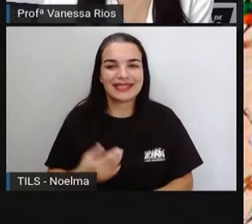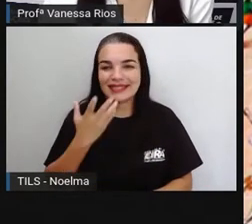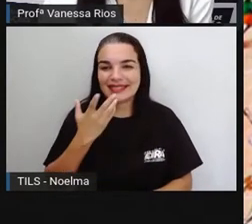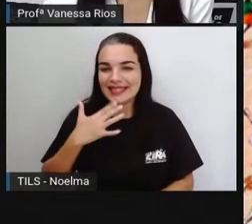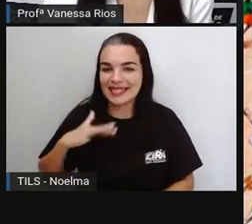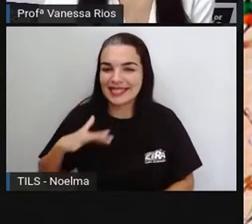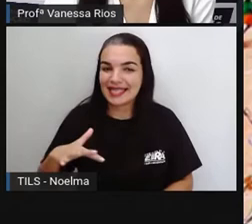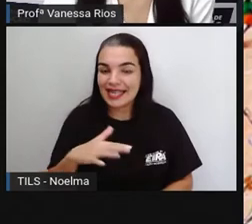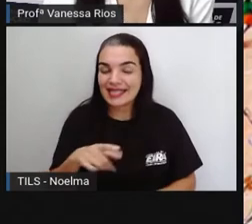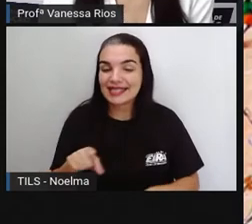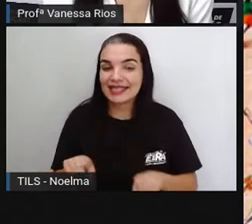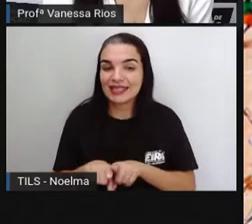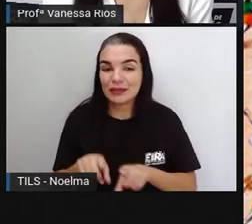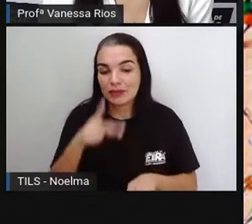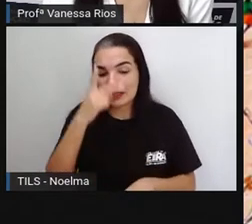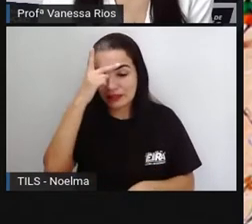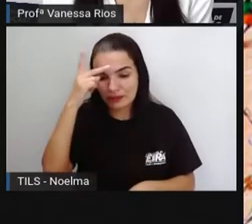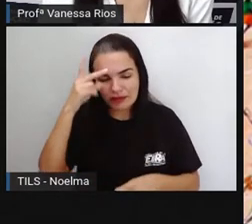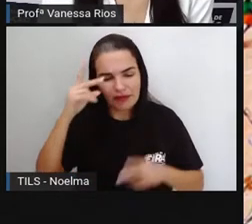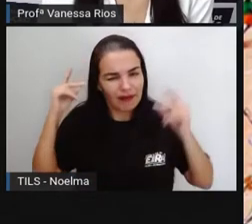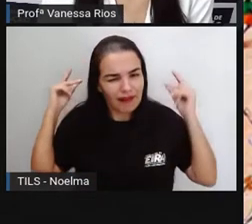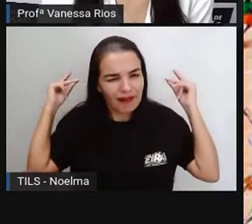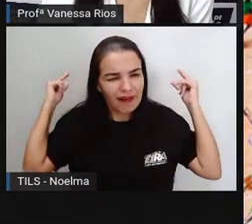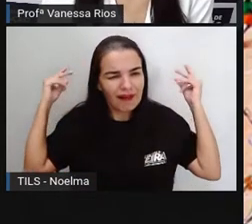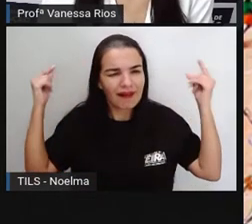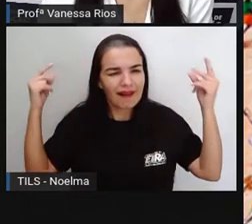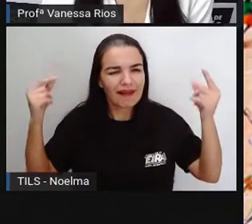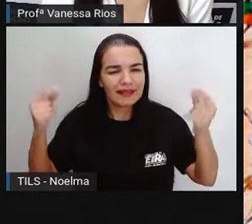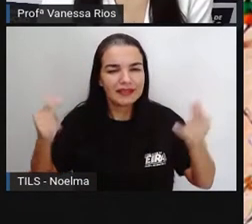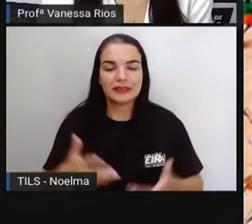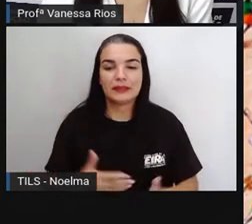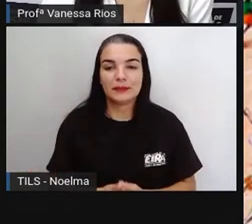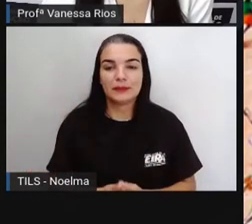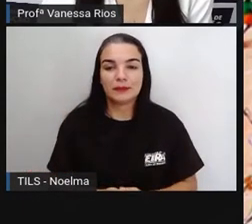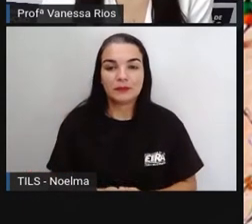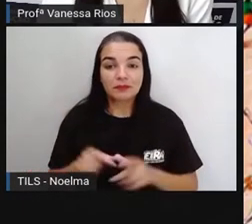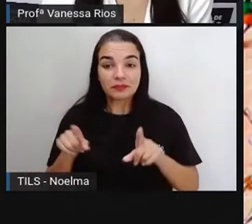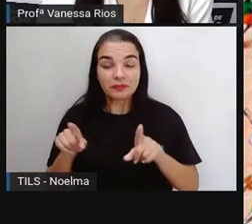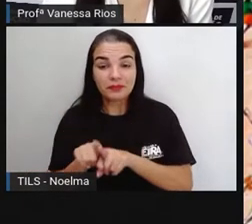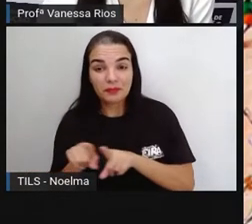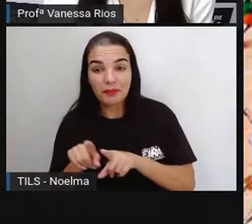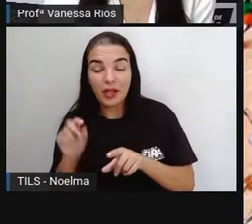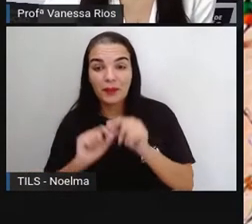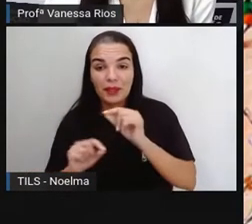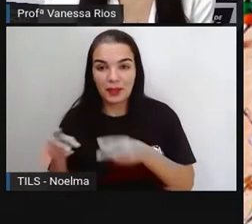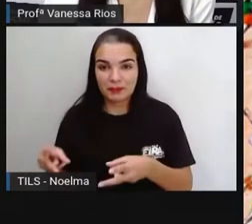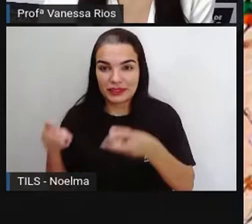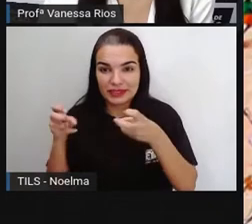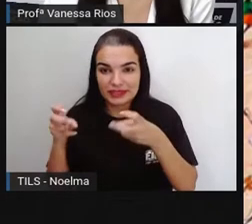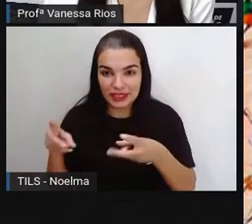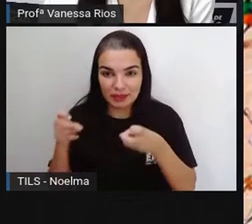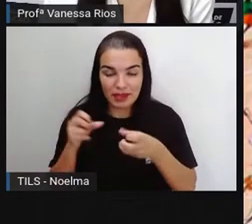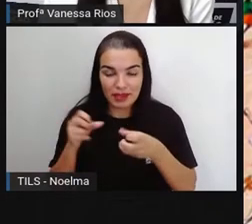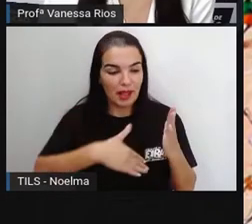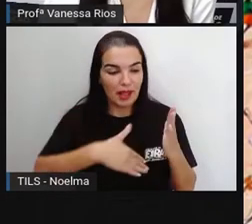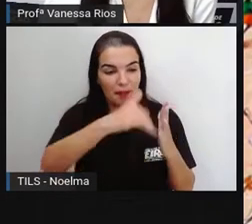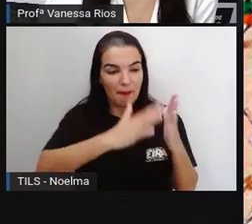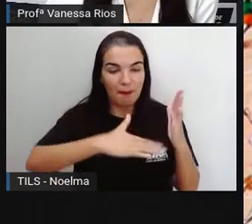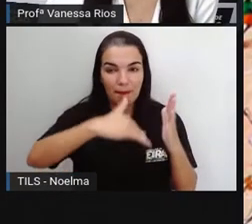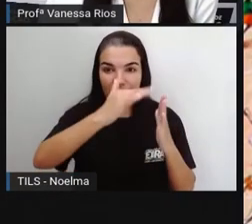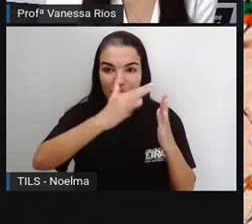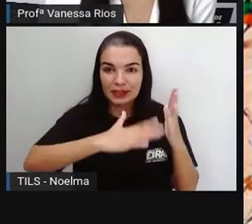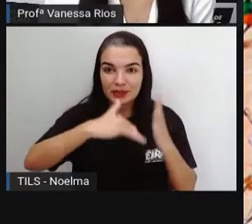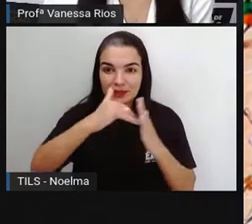pessoas delas desde muito tempo. E aí é interessante perceber, né? Que essas pinturas aí de Ivan Cruz são muito